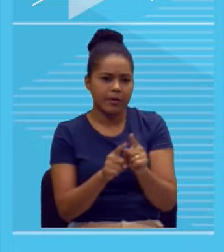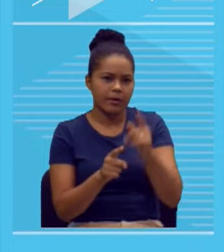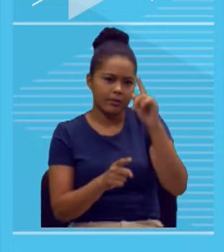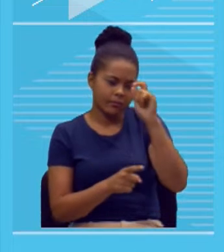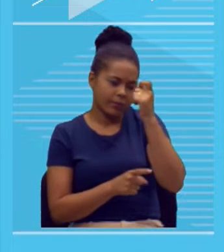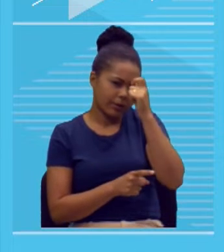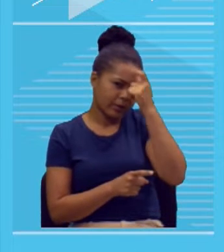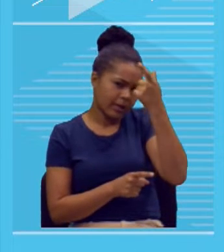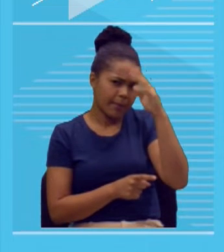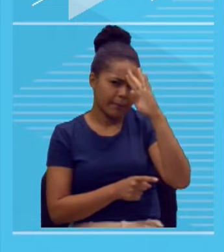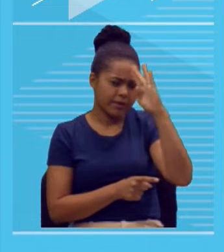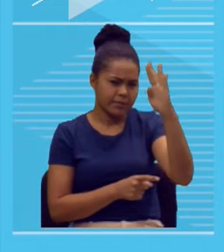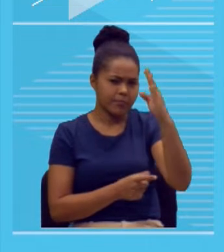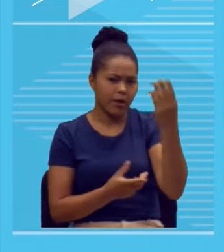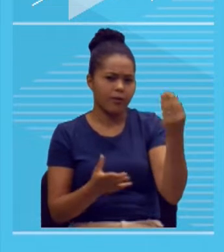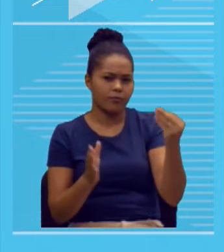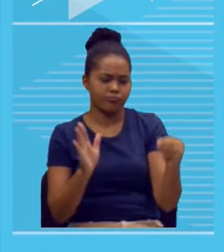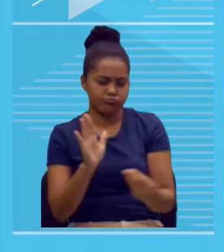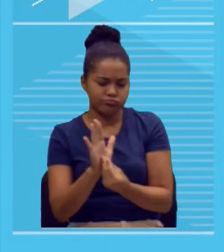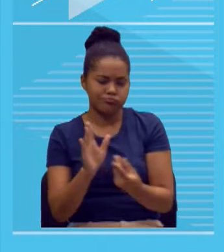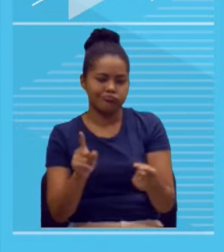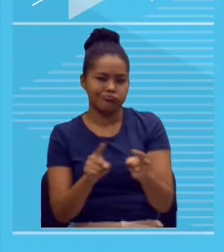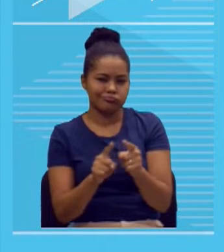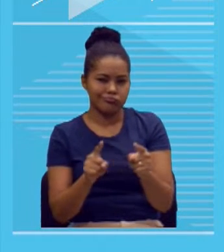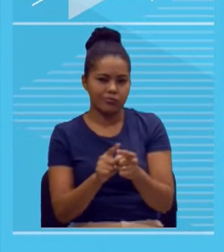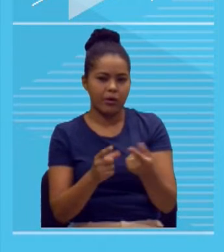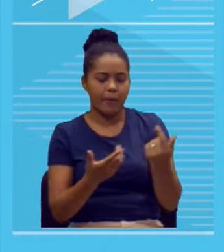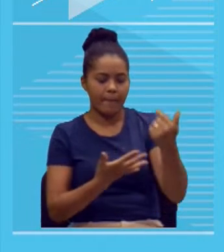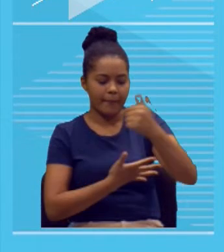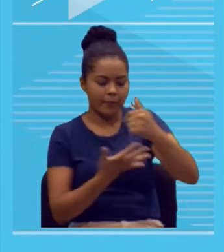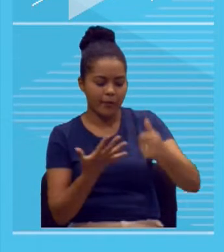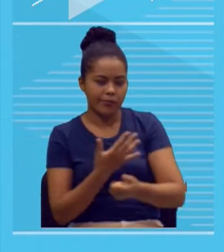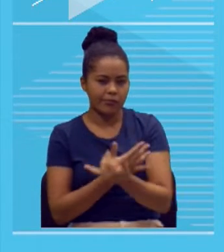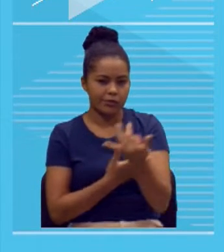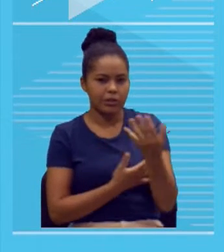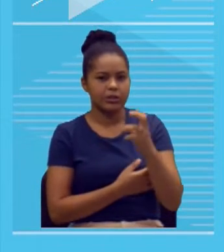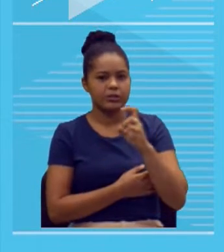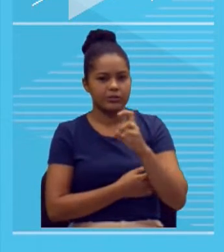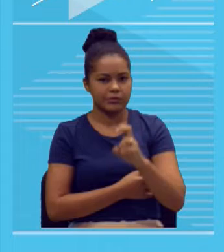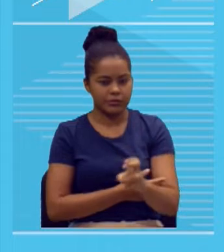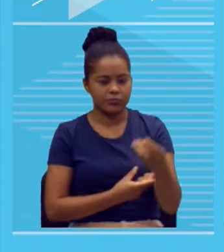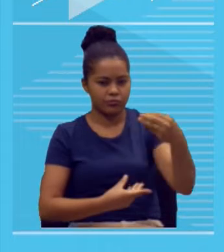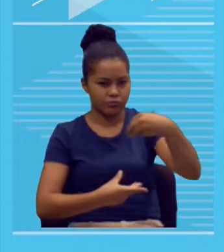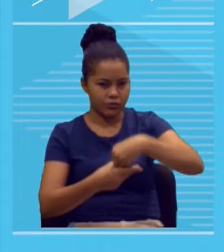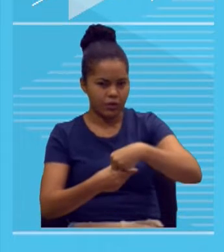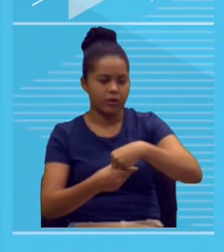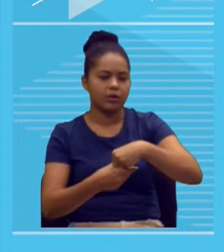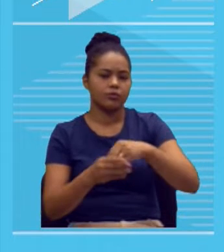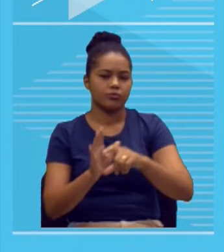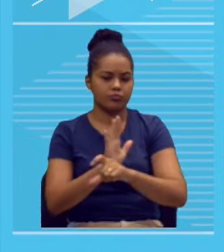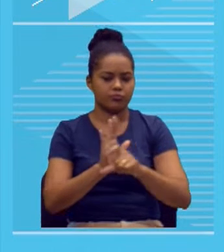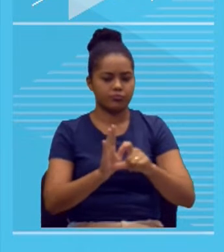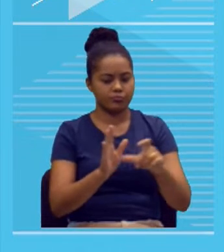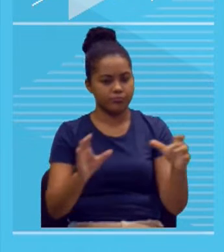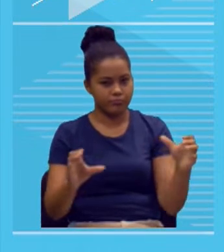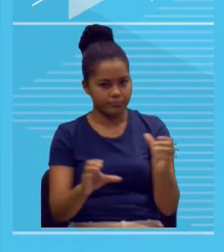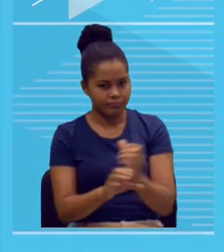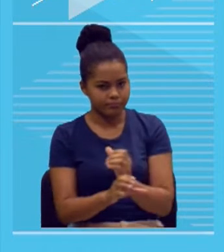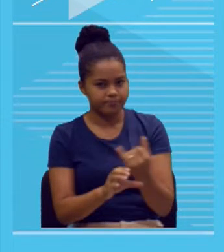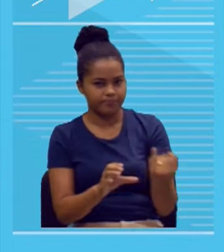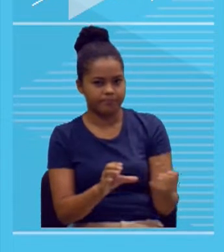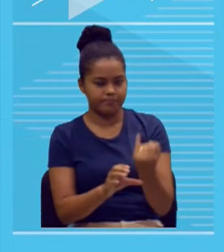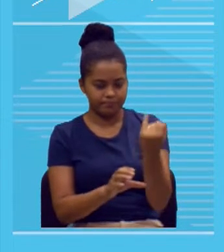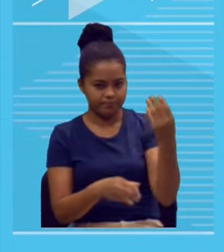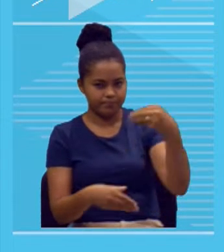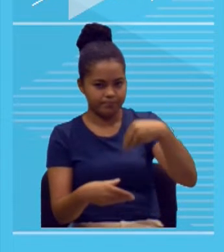a apresentação dos cinco elementos relevantíssimos que não devem faltar em hipótese alguma para a